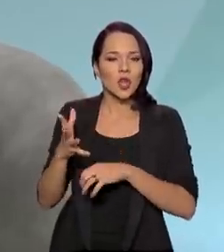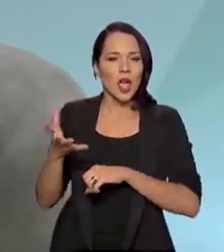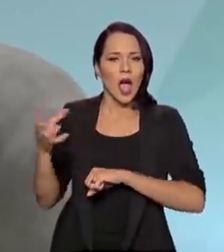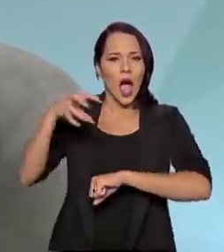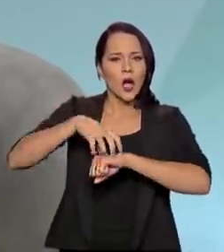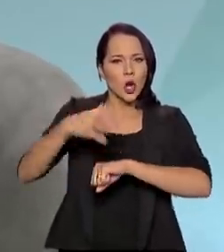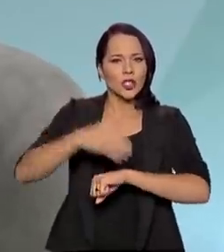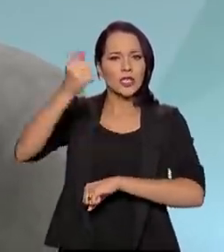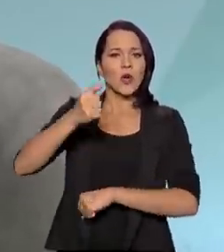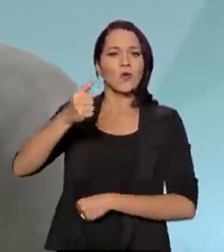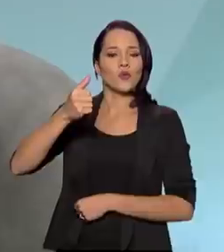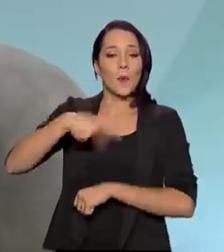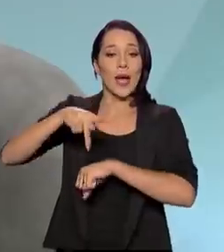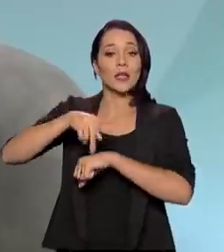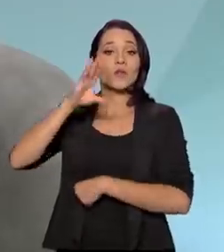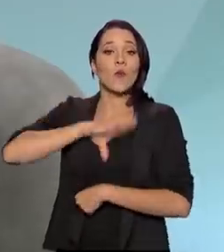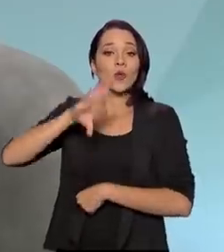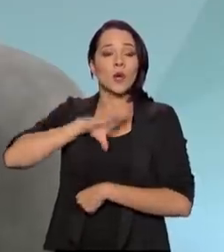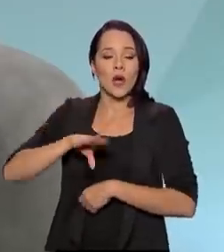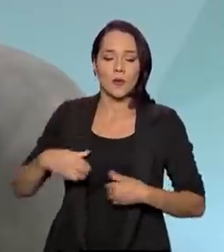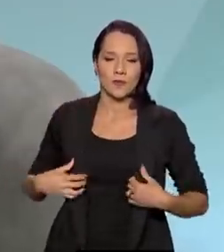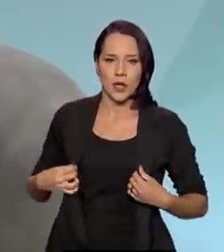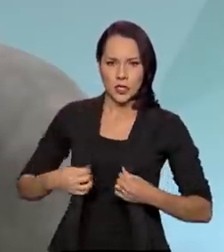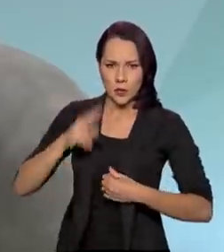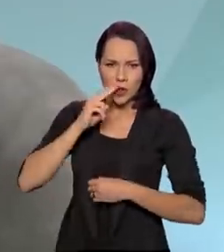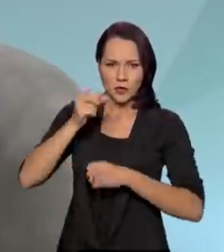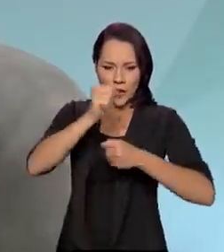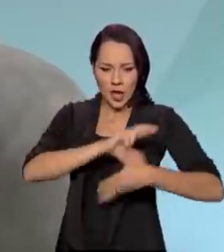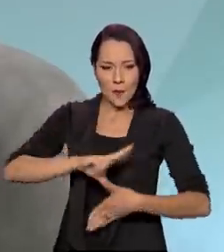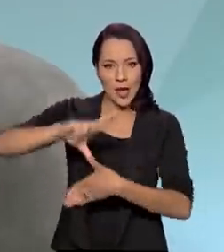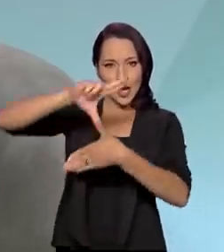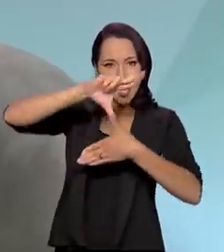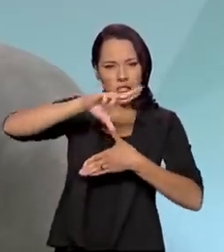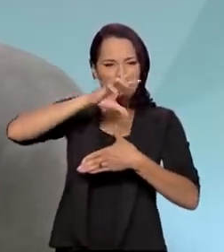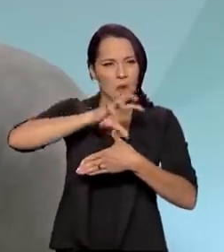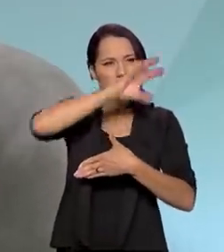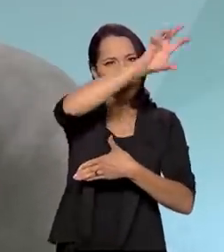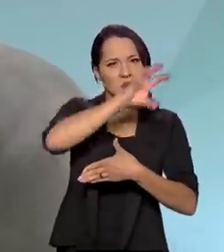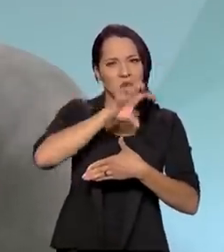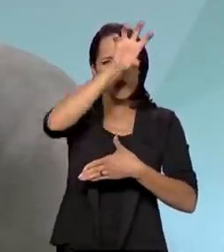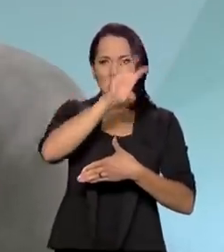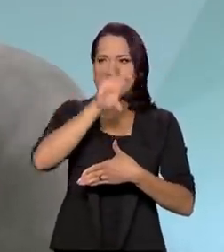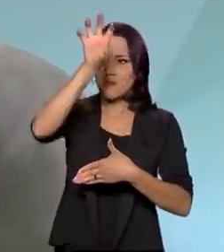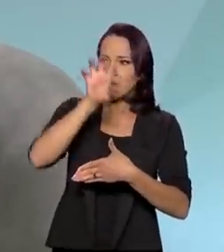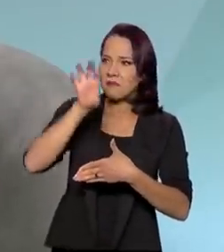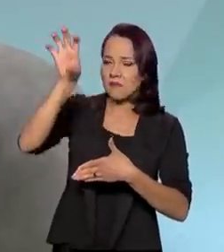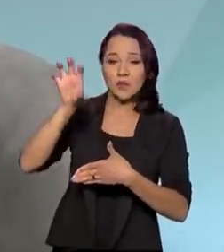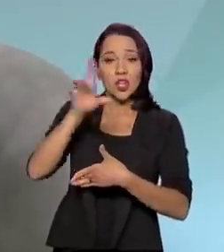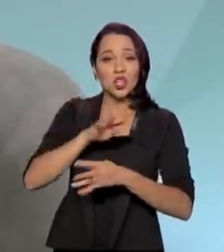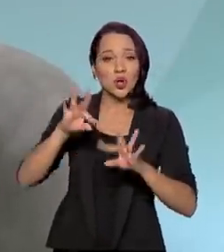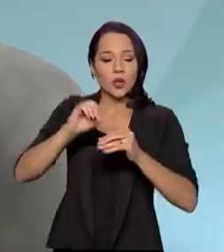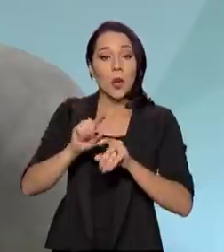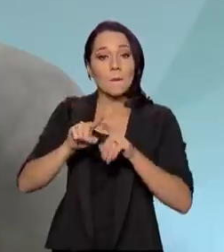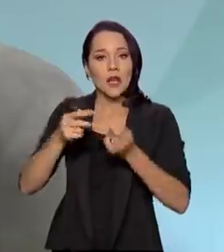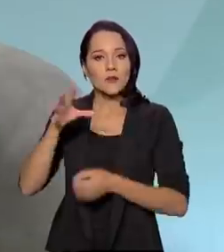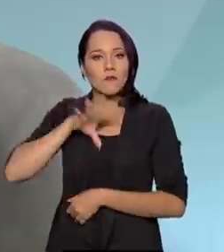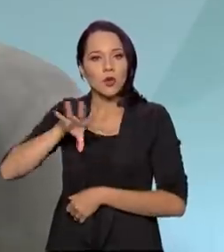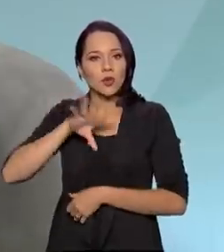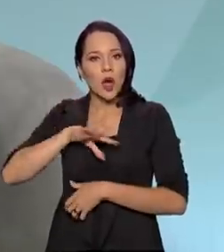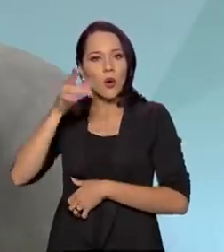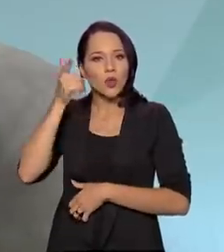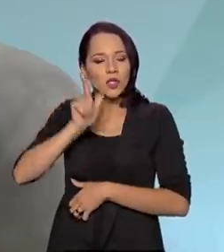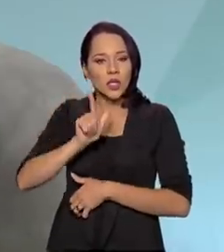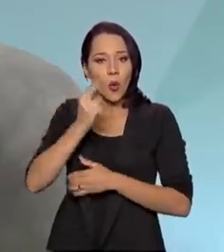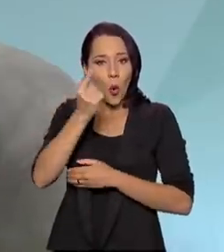portuguesa. Pode reparar que a América Latina é toda fragmentada. E Portugal conseguiu